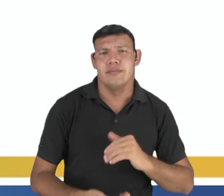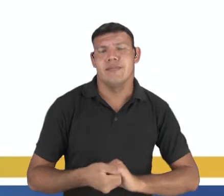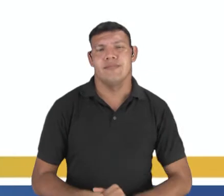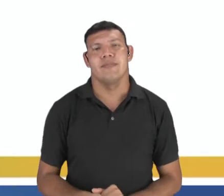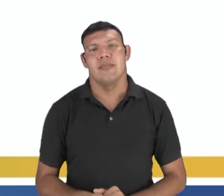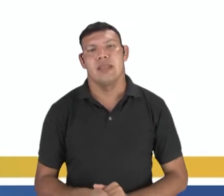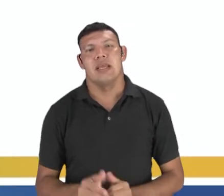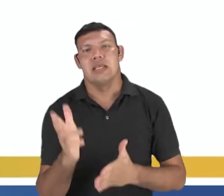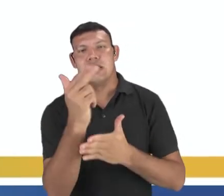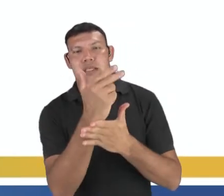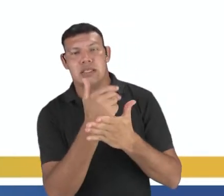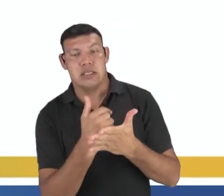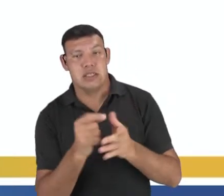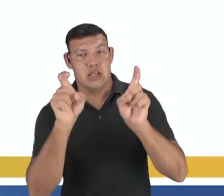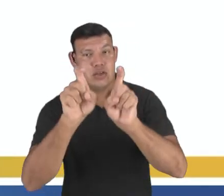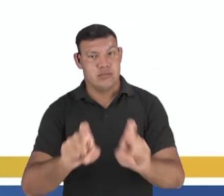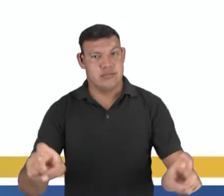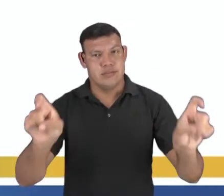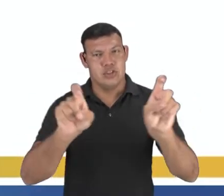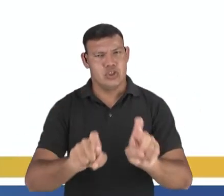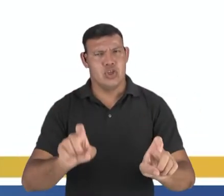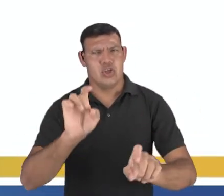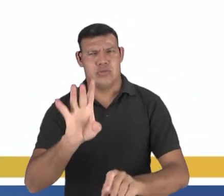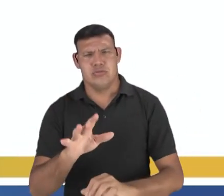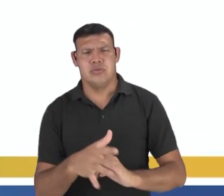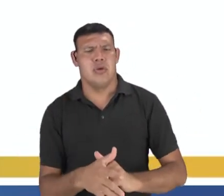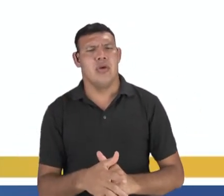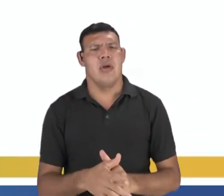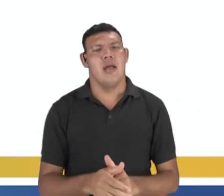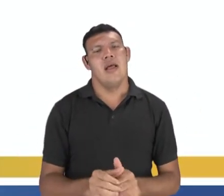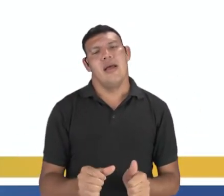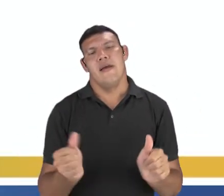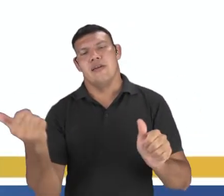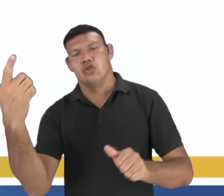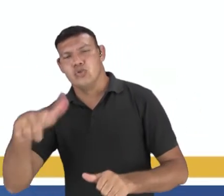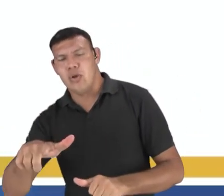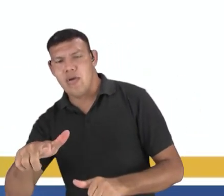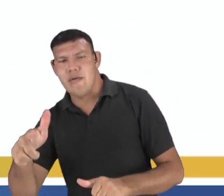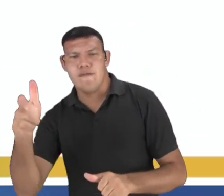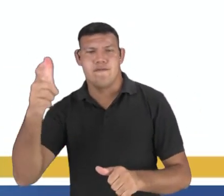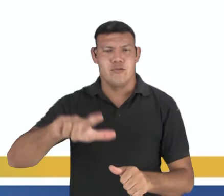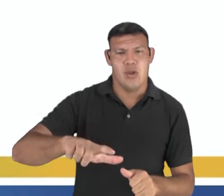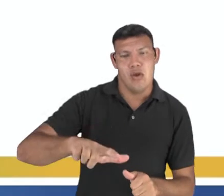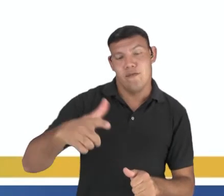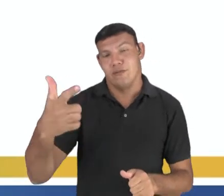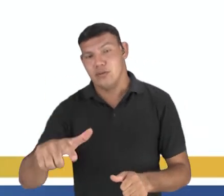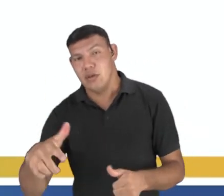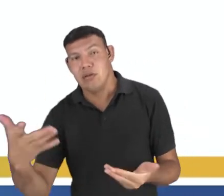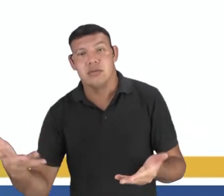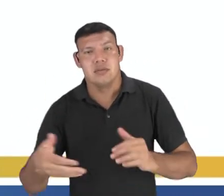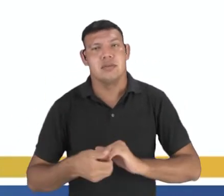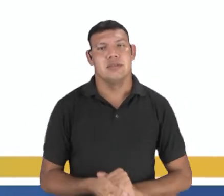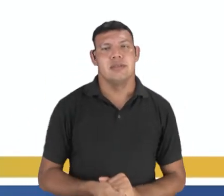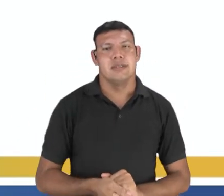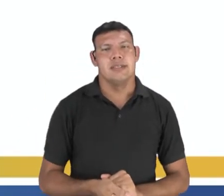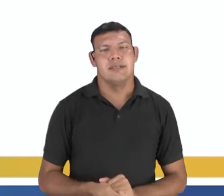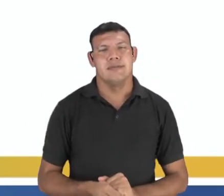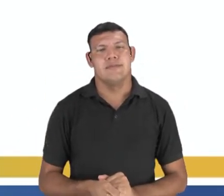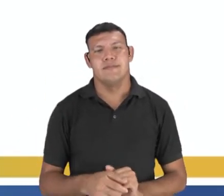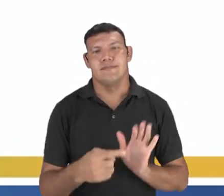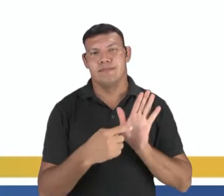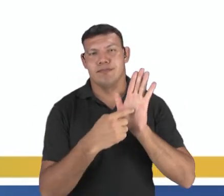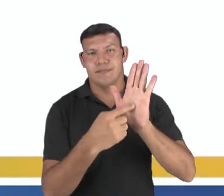material artístico caro. Desenhando no computador basta desfazer um ou mais passos teclando alguns